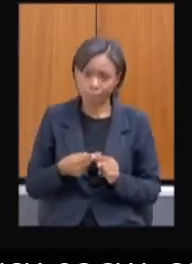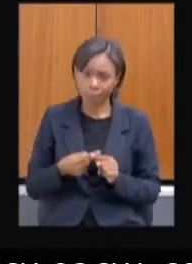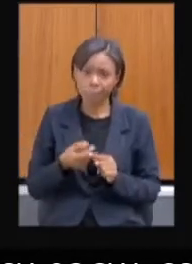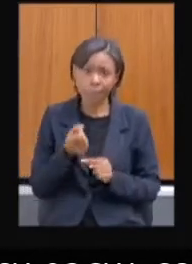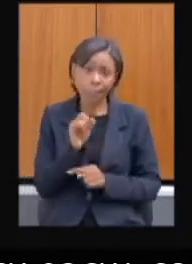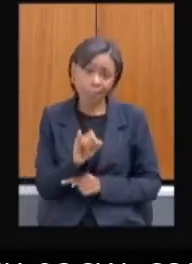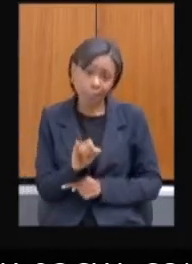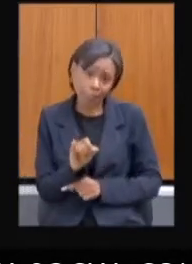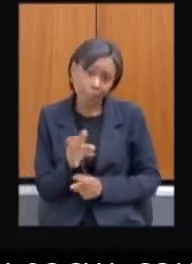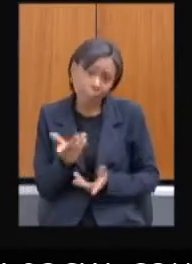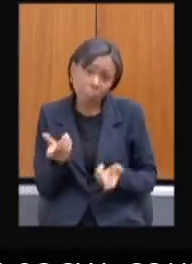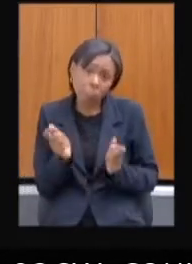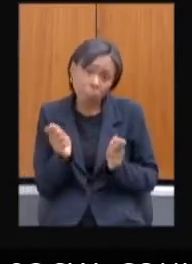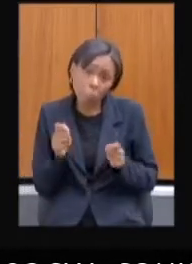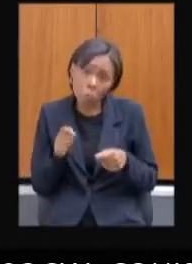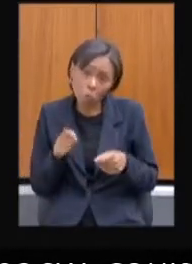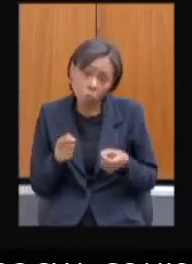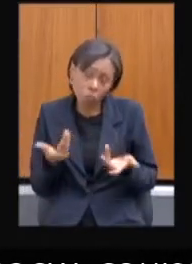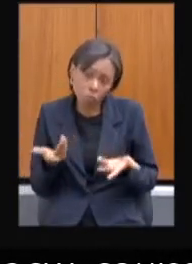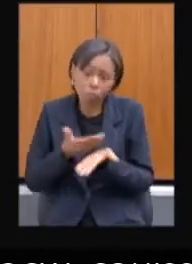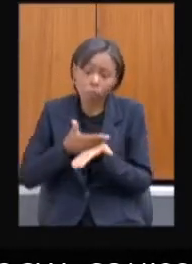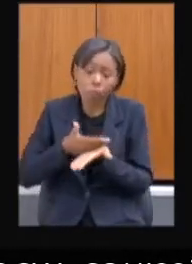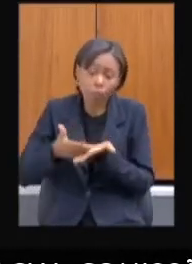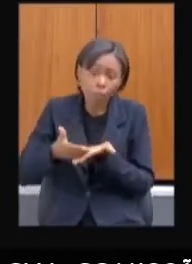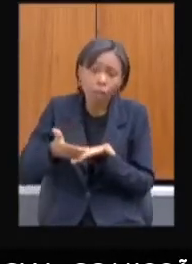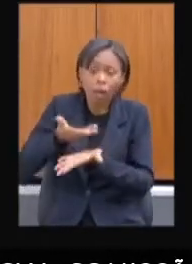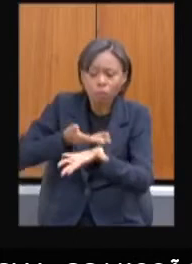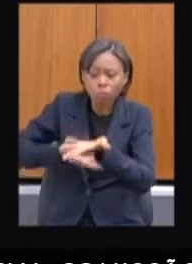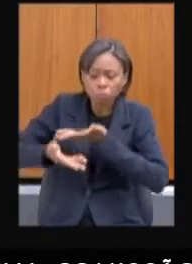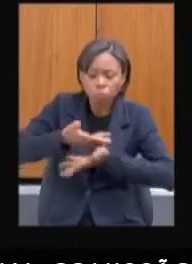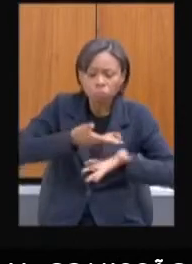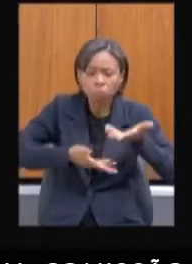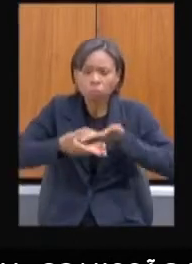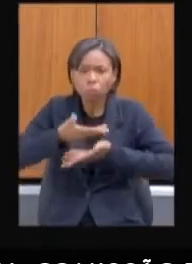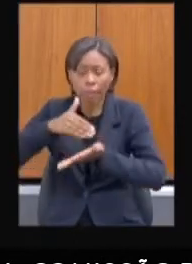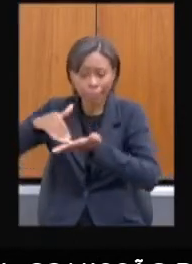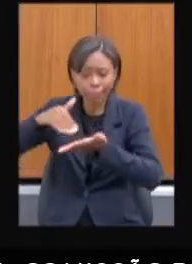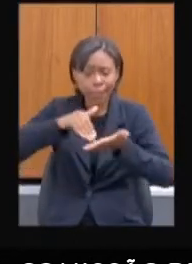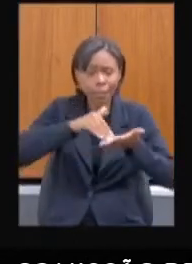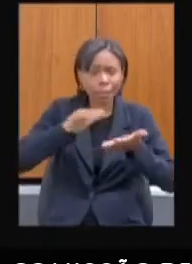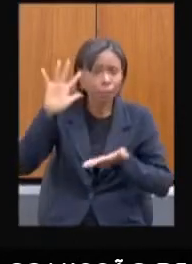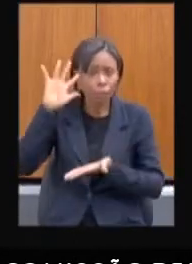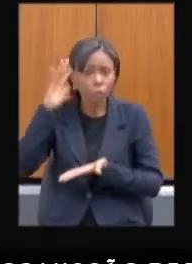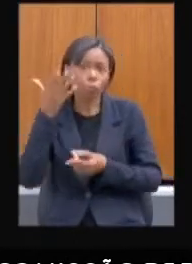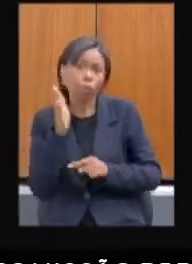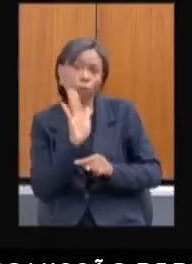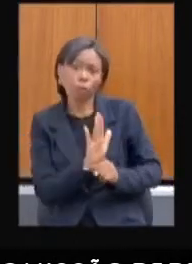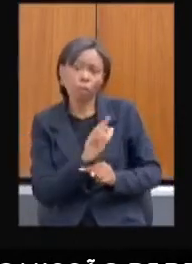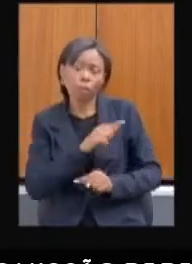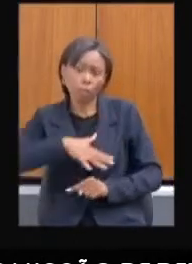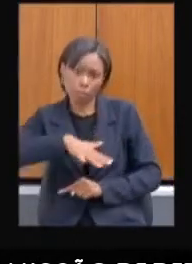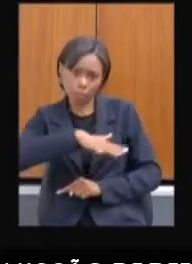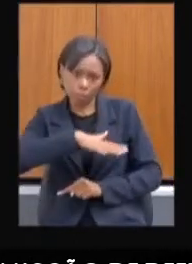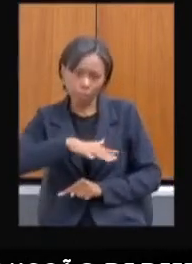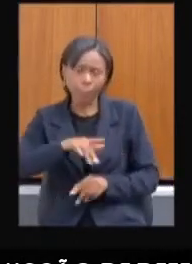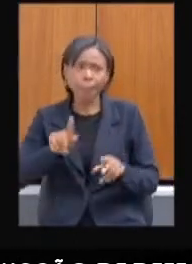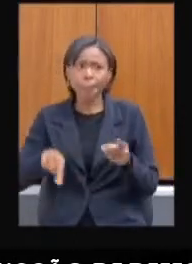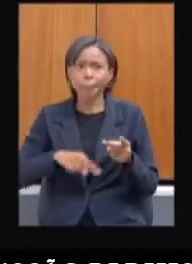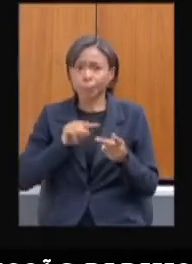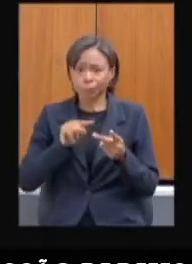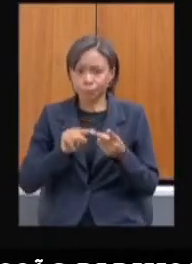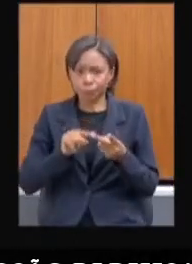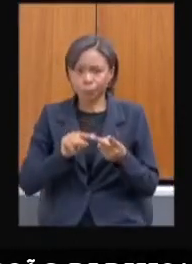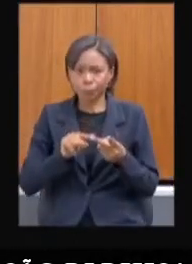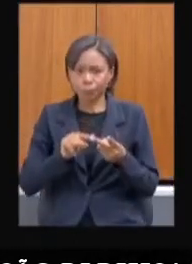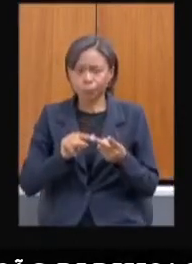seria o caso de iniciar já uma articulação para atender esses segmentos. Outra pergunta, quais